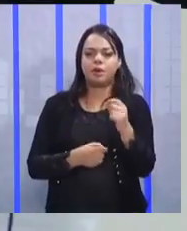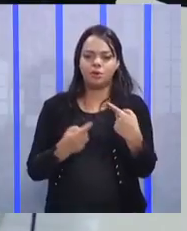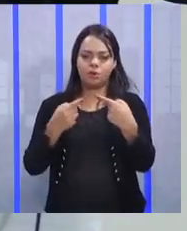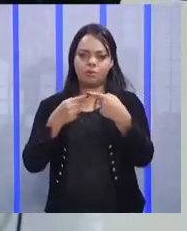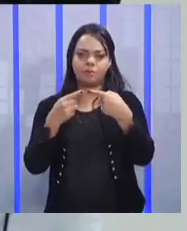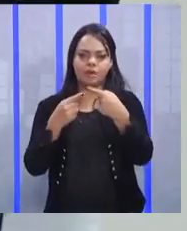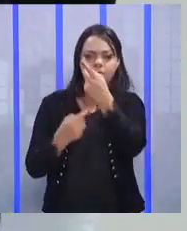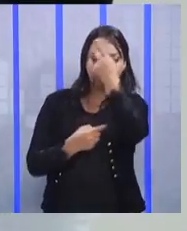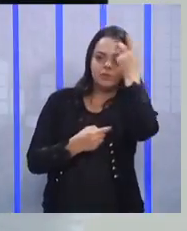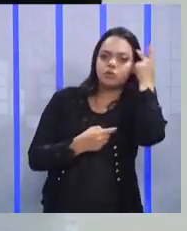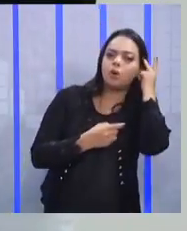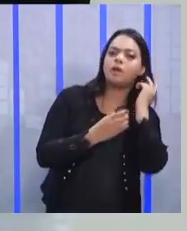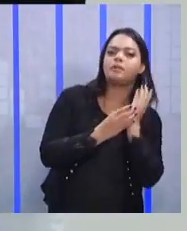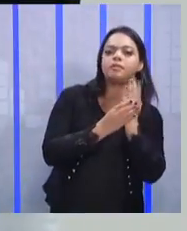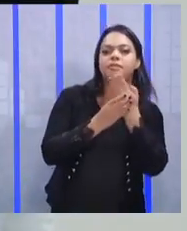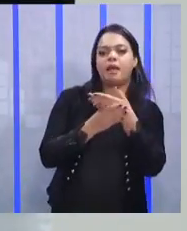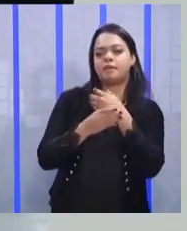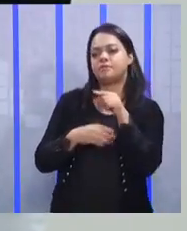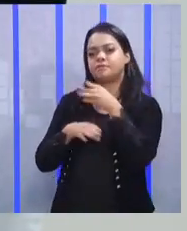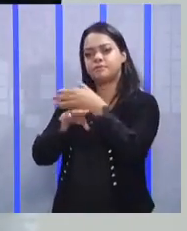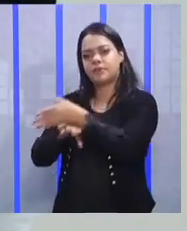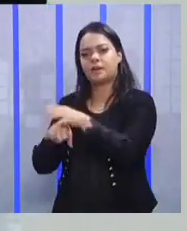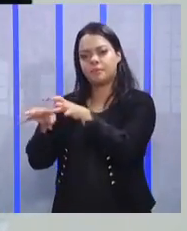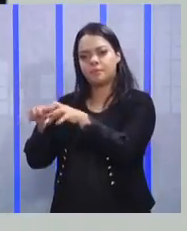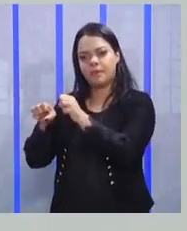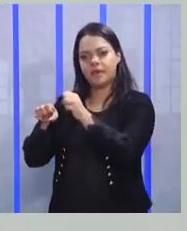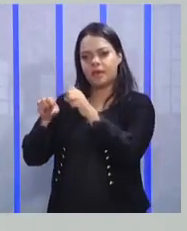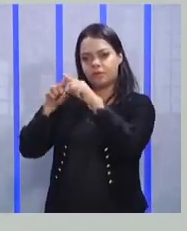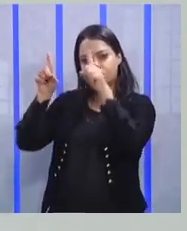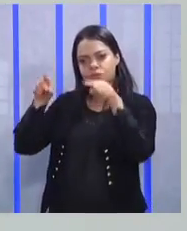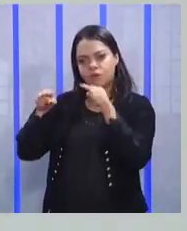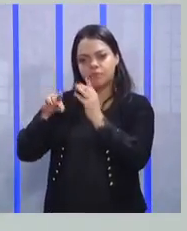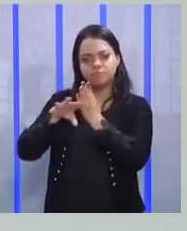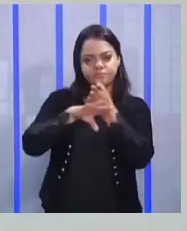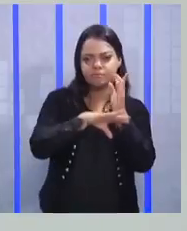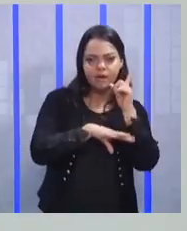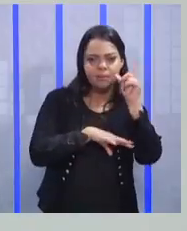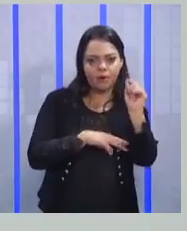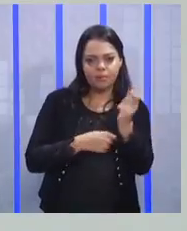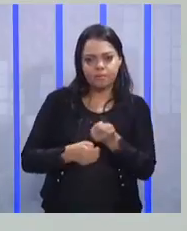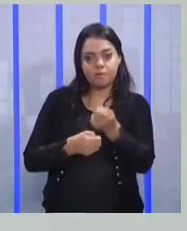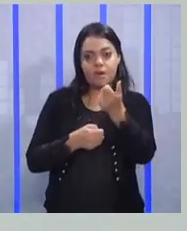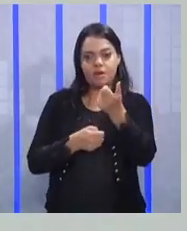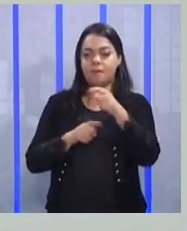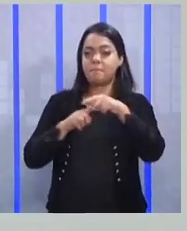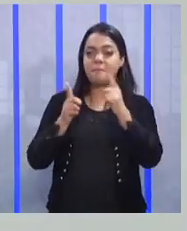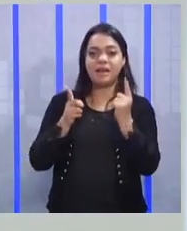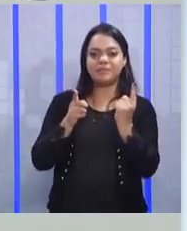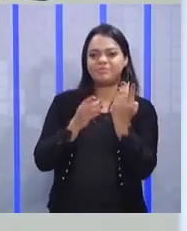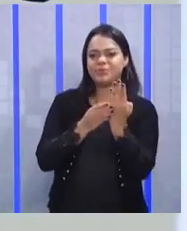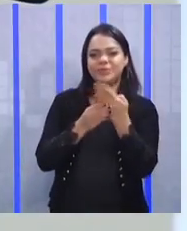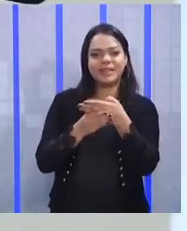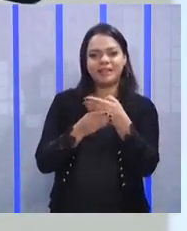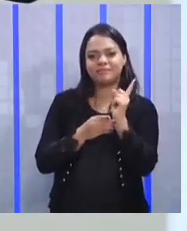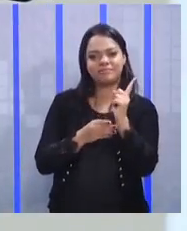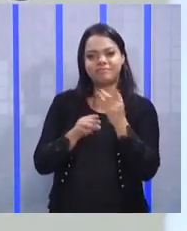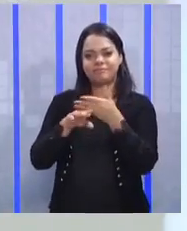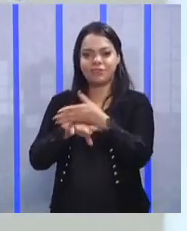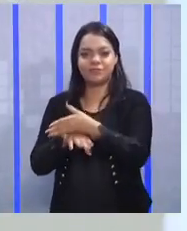buscar os funcionários dele para ir para casa e tal, para passar o Réveillon. O aconteceu? O cara não foi. O cara não apareceu.